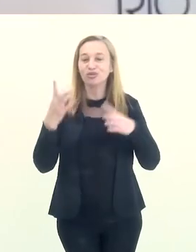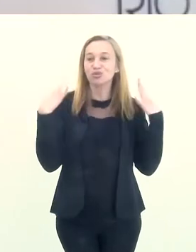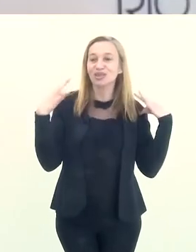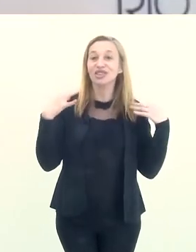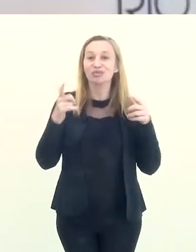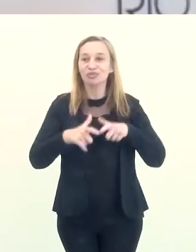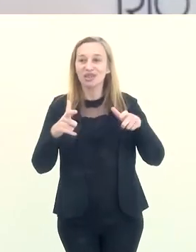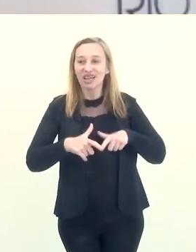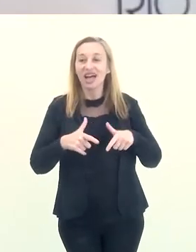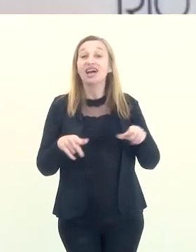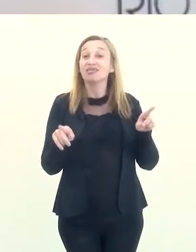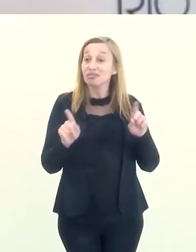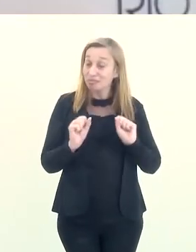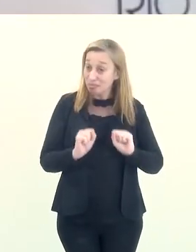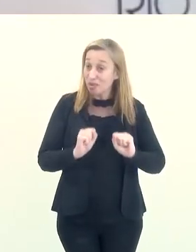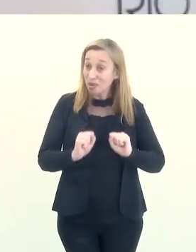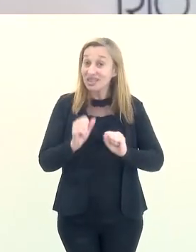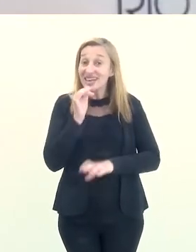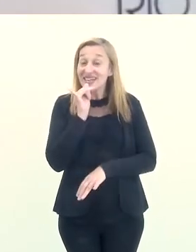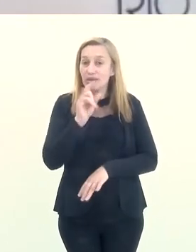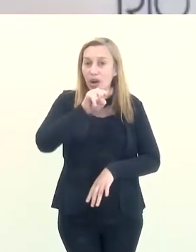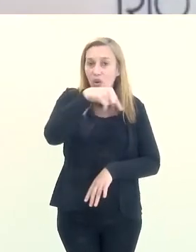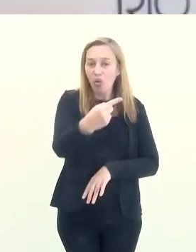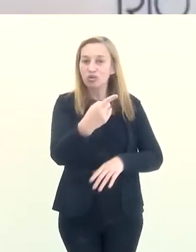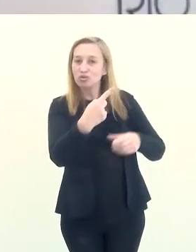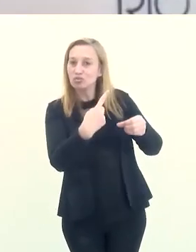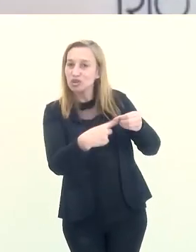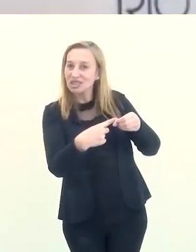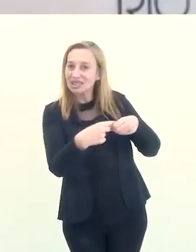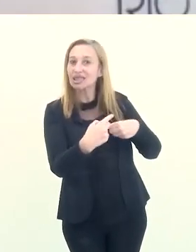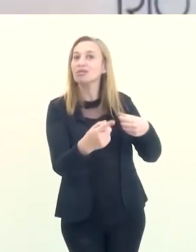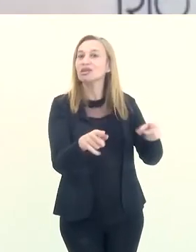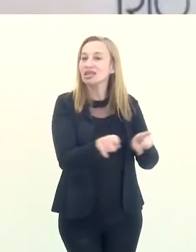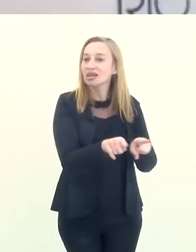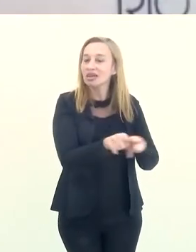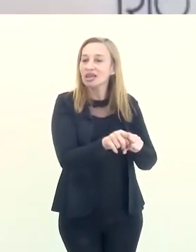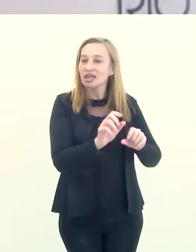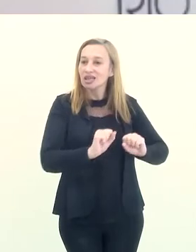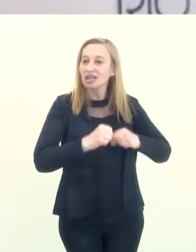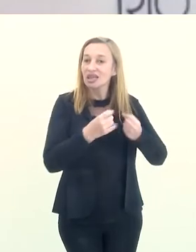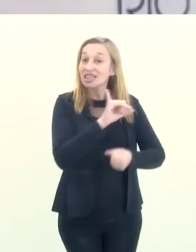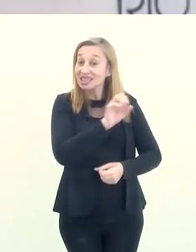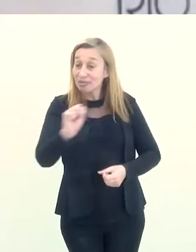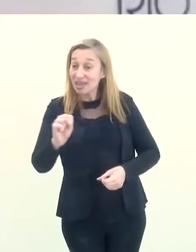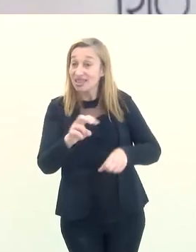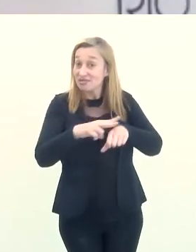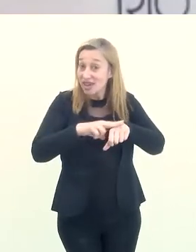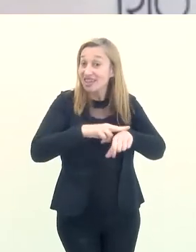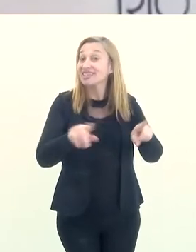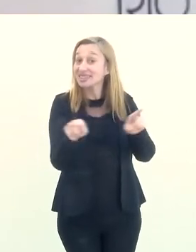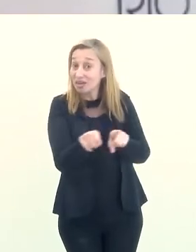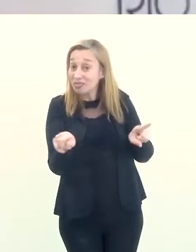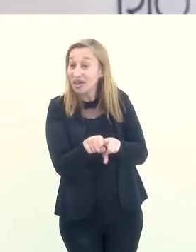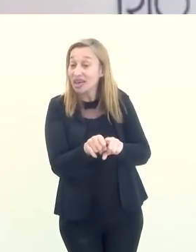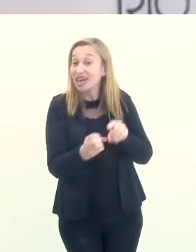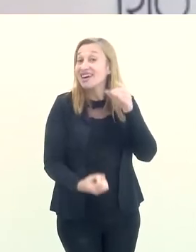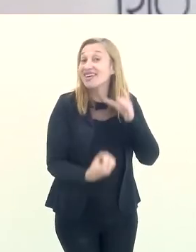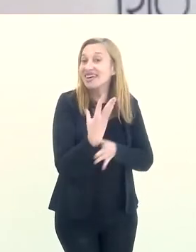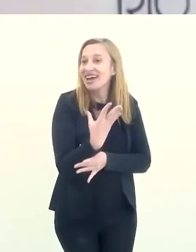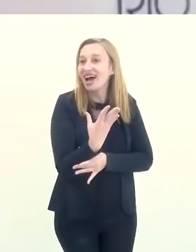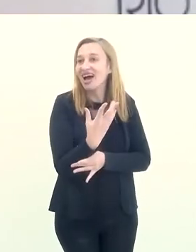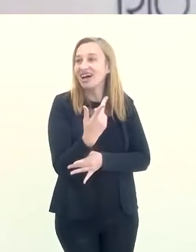atrativo turístico para a região, isso também pode se tornar exemplo para outros municípios, que em busca do ICMS verde